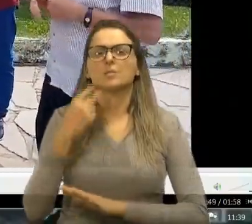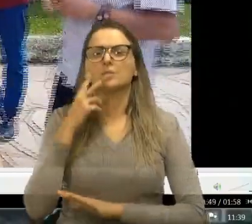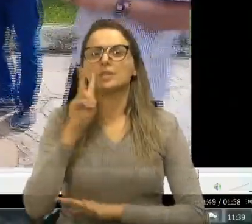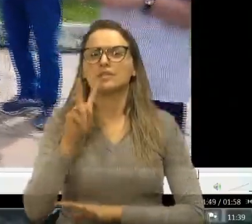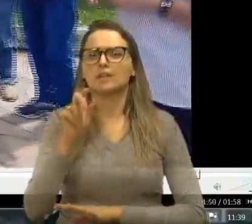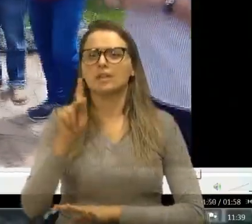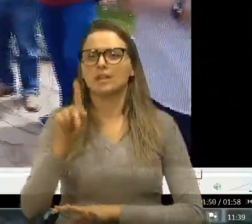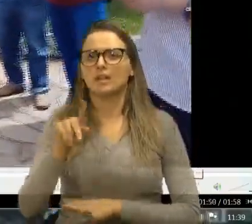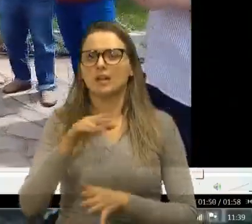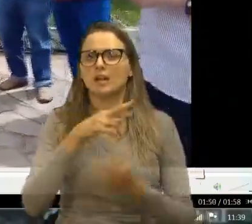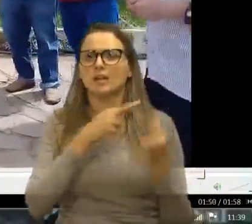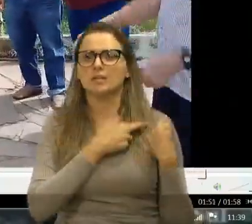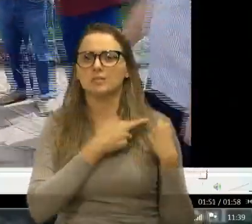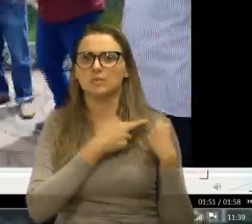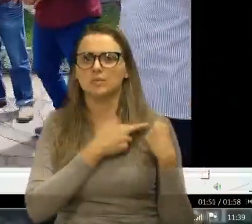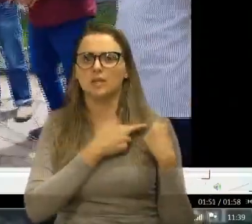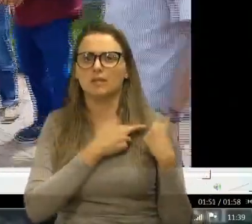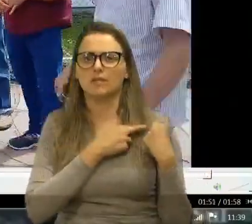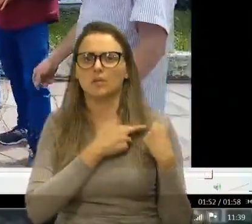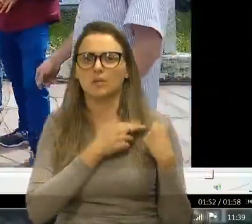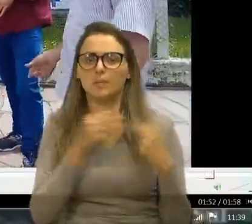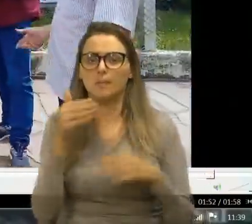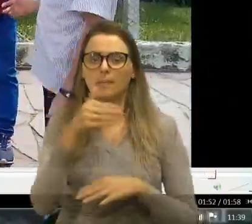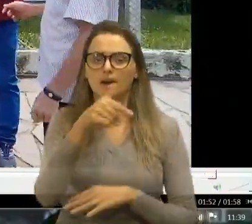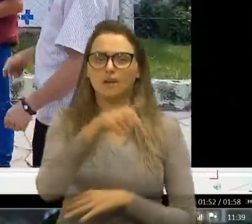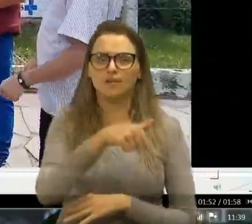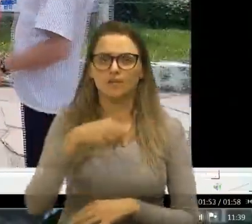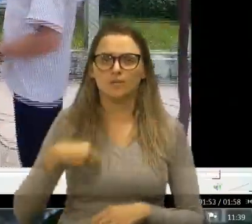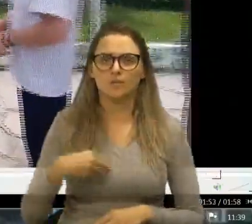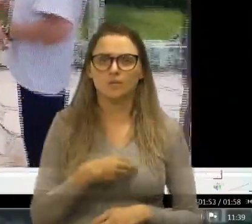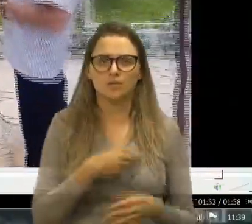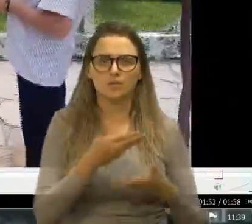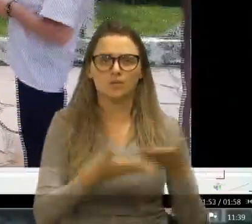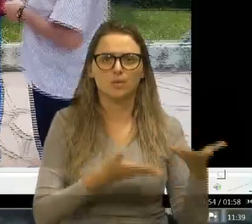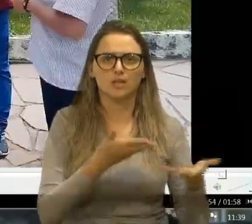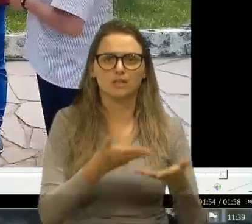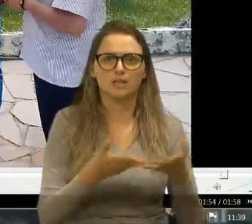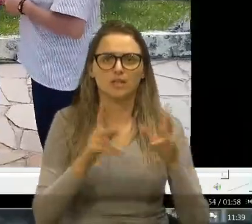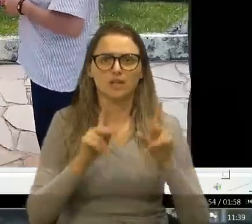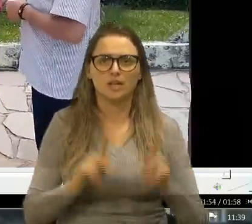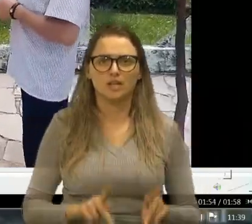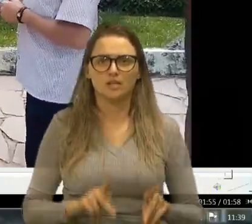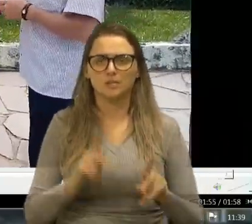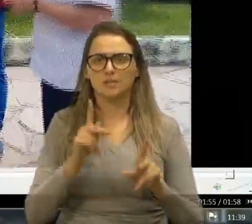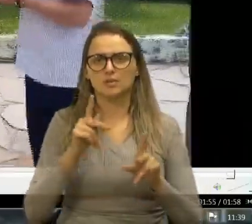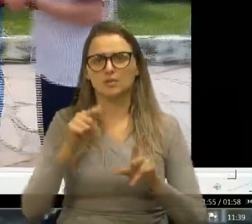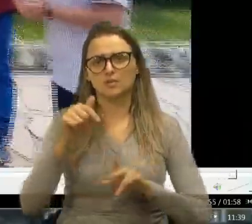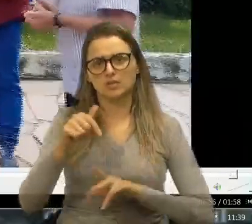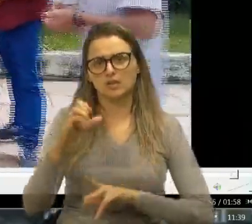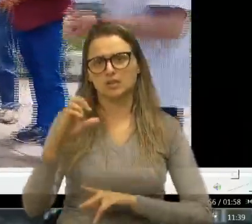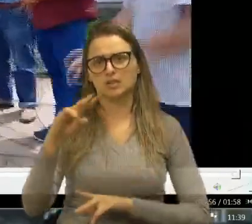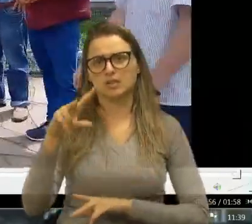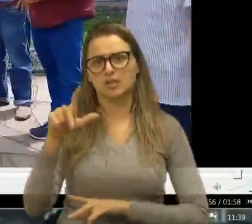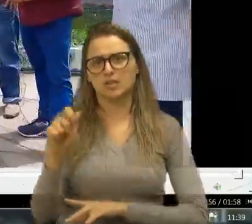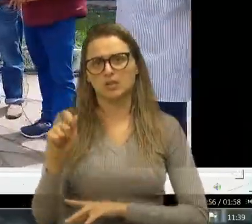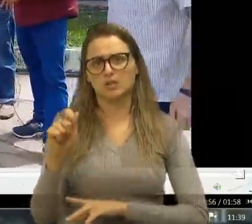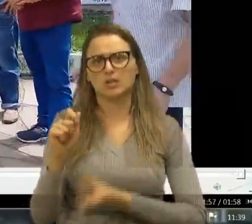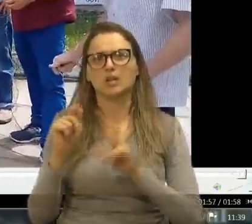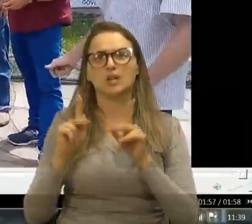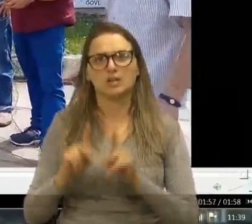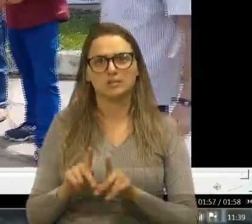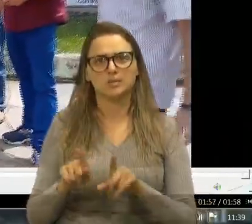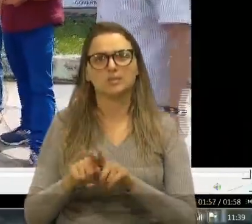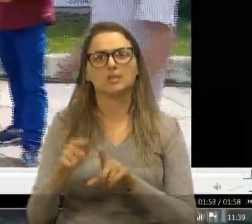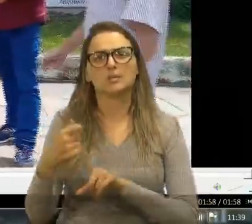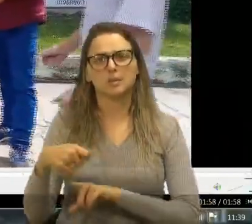para atender, colocar, vem aí, né? Atender um pessoal aqui da região, como todos nós, e quem não veio aqui, com certeza, também precisa